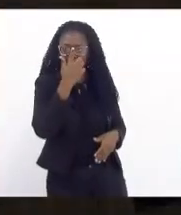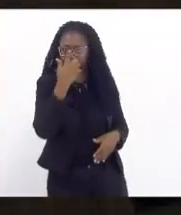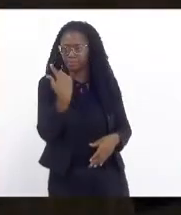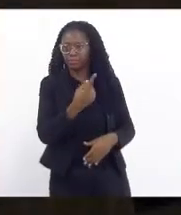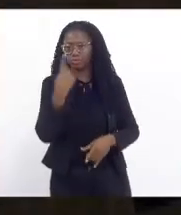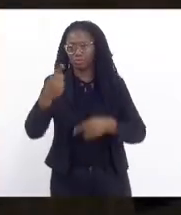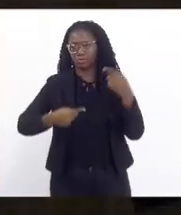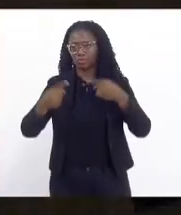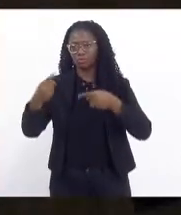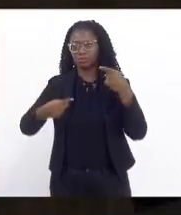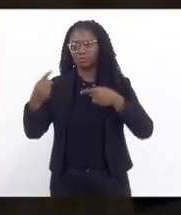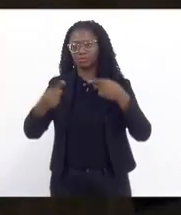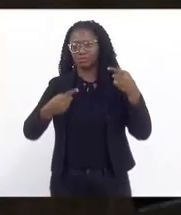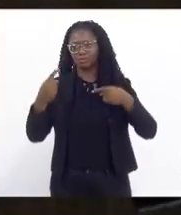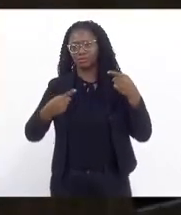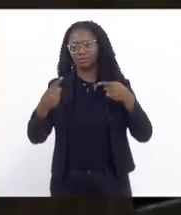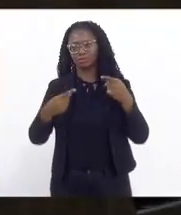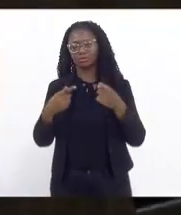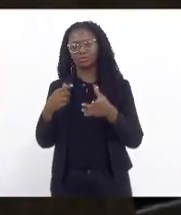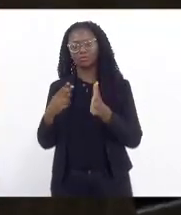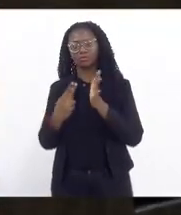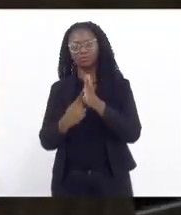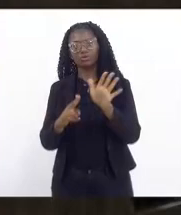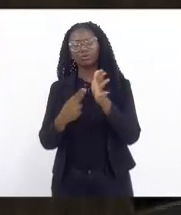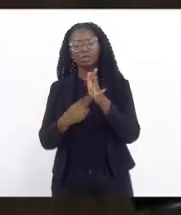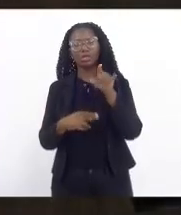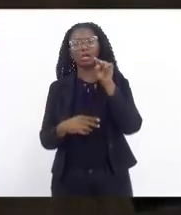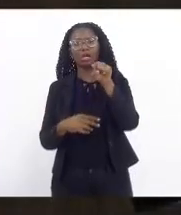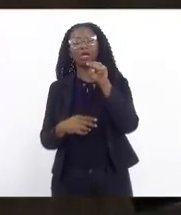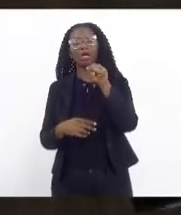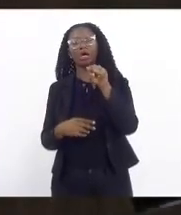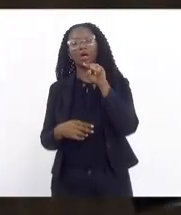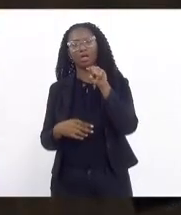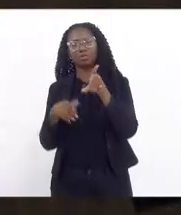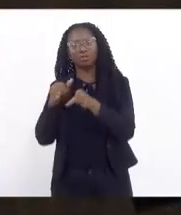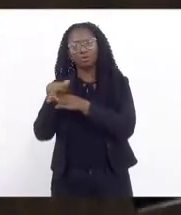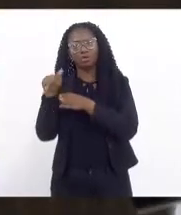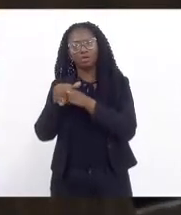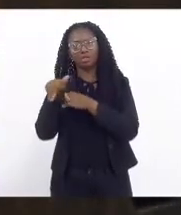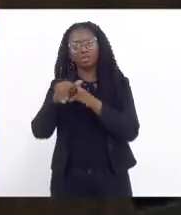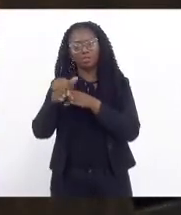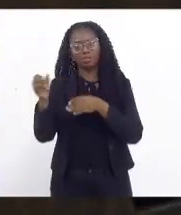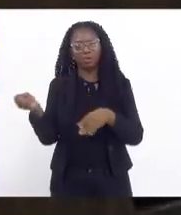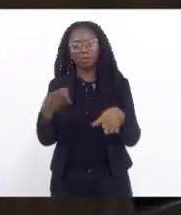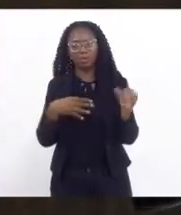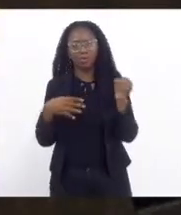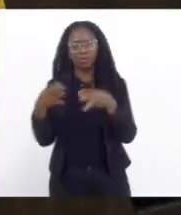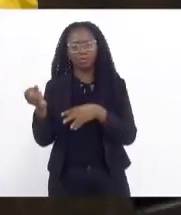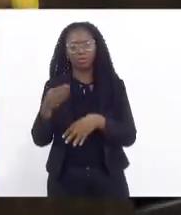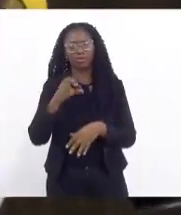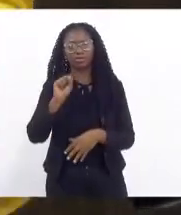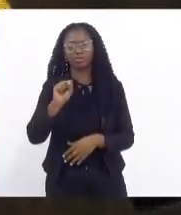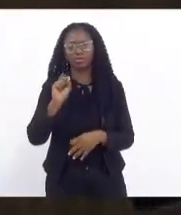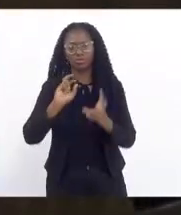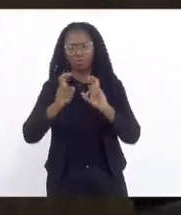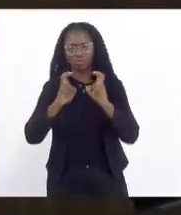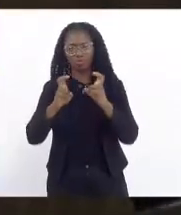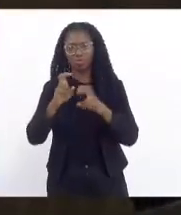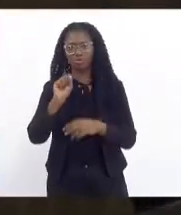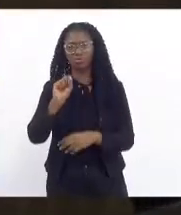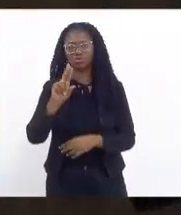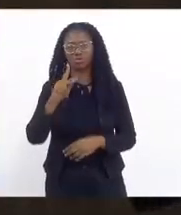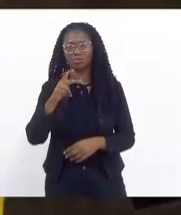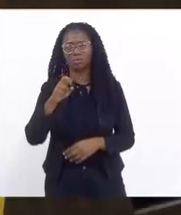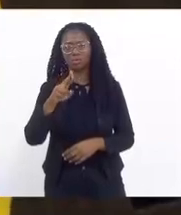discutindo essa carta sobre as recomendações para a modernização da supervia a gente esperando a